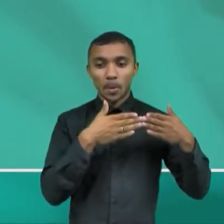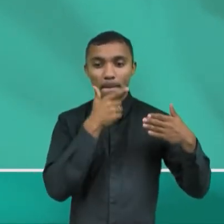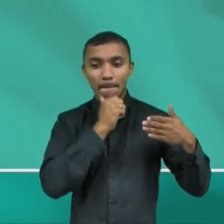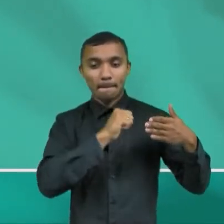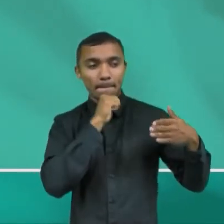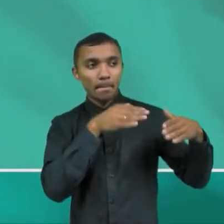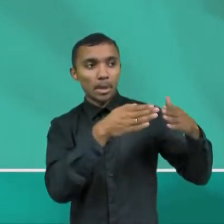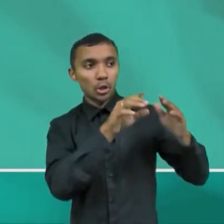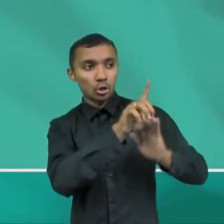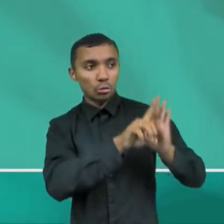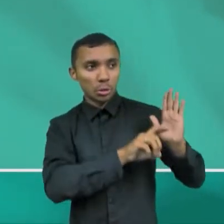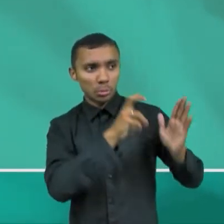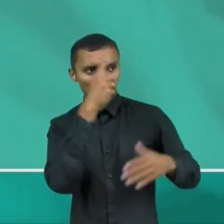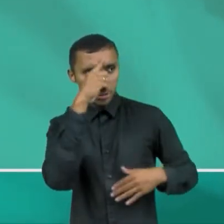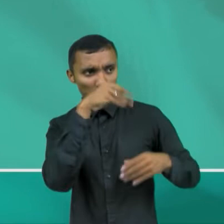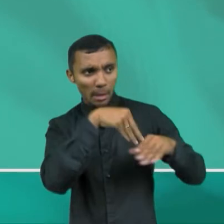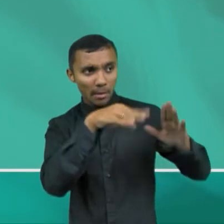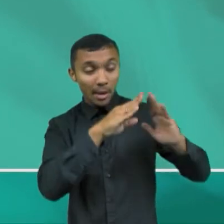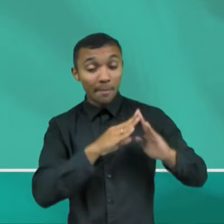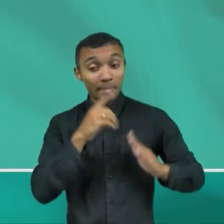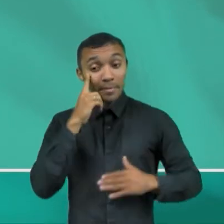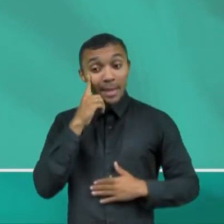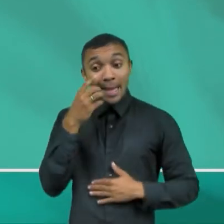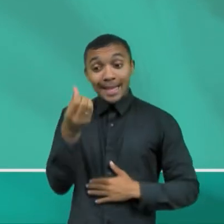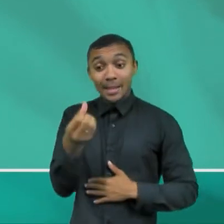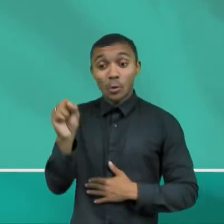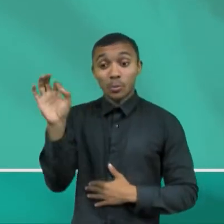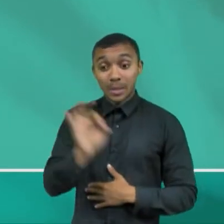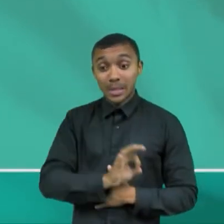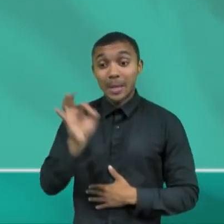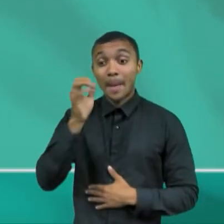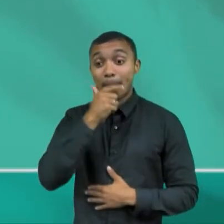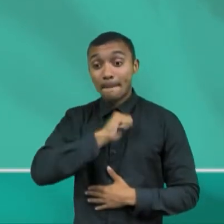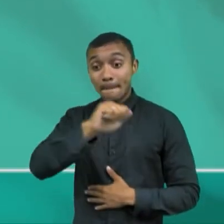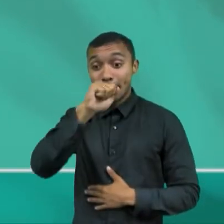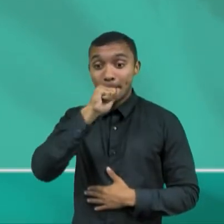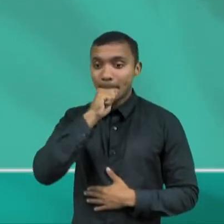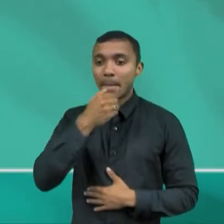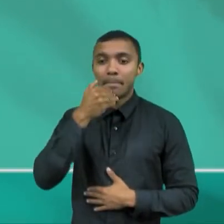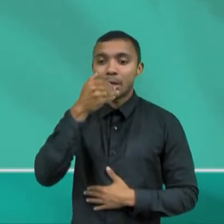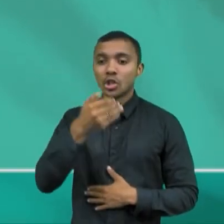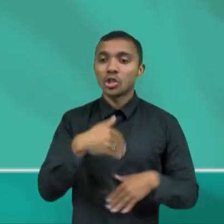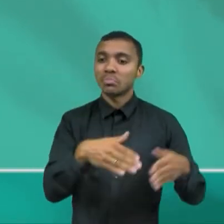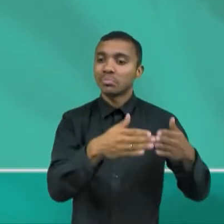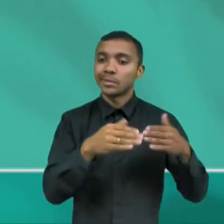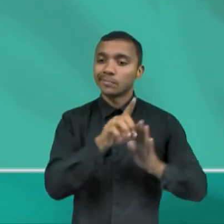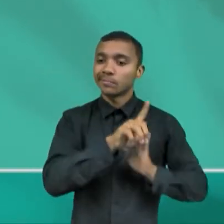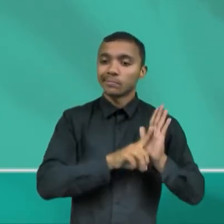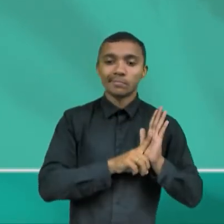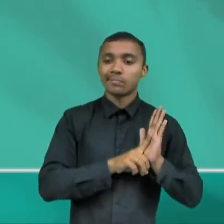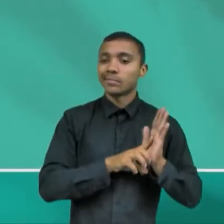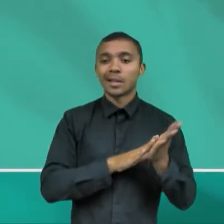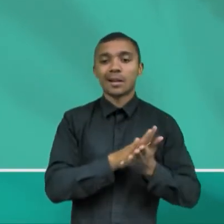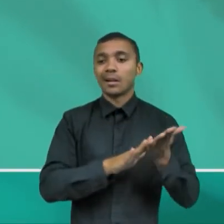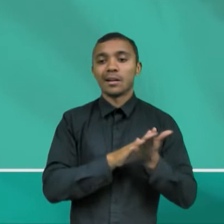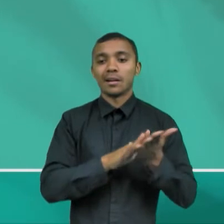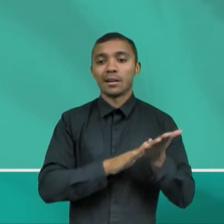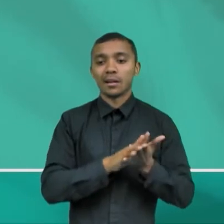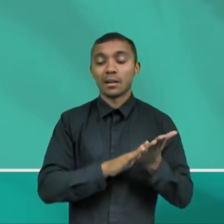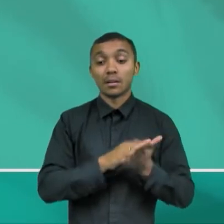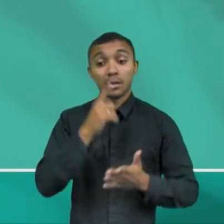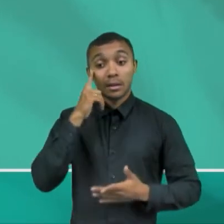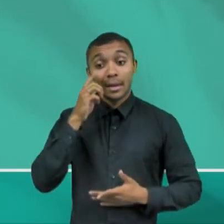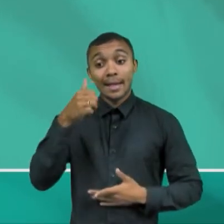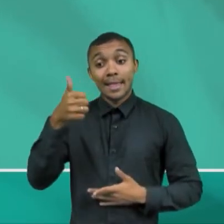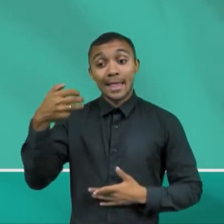68% dos pais não tiraram sequer a licença paternidade de 5 dias, e apenas 13